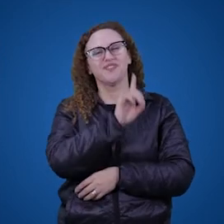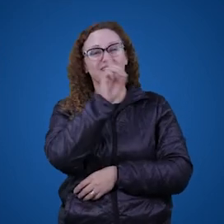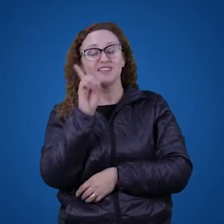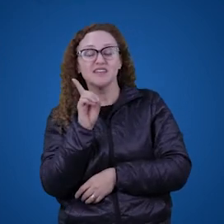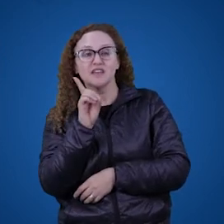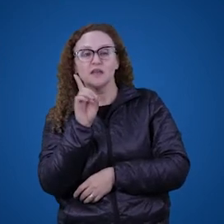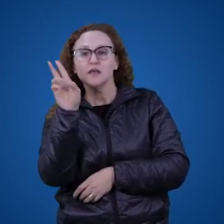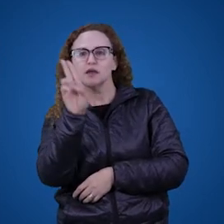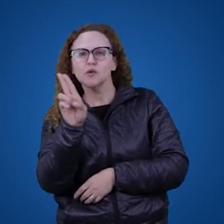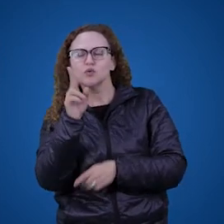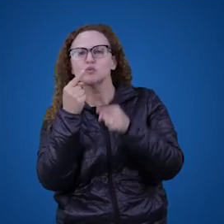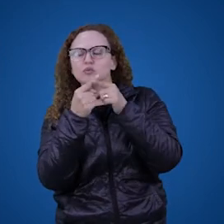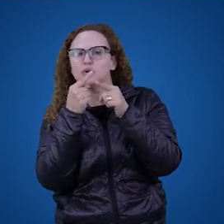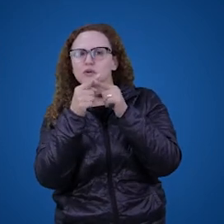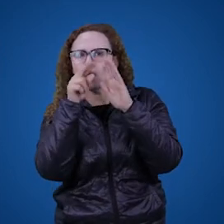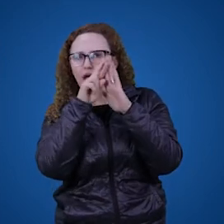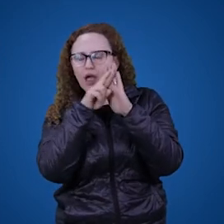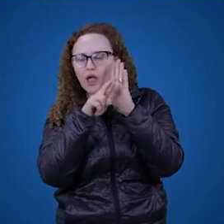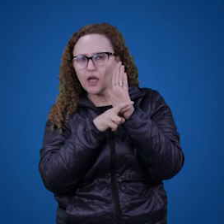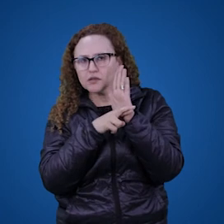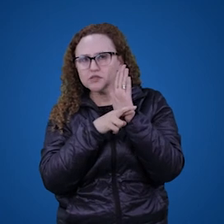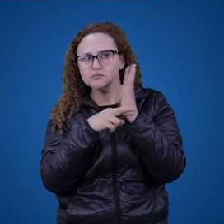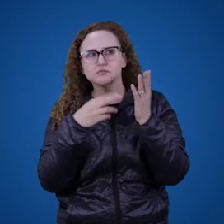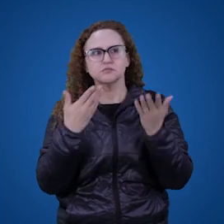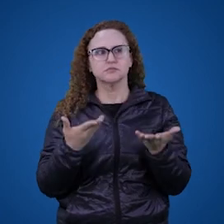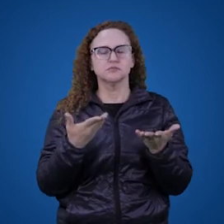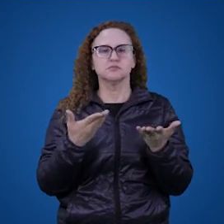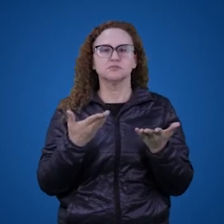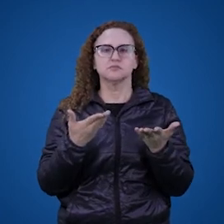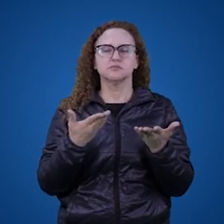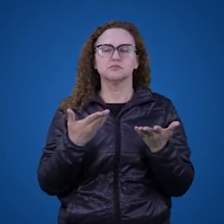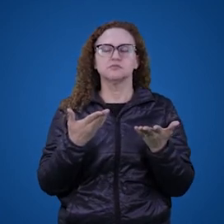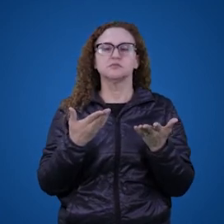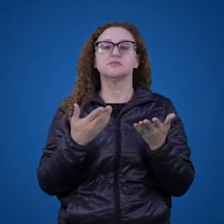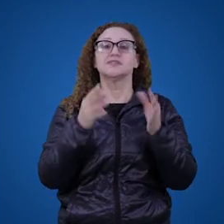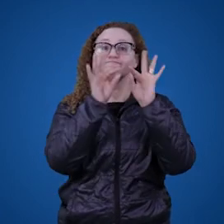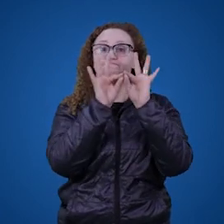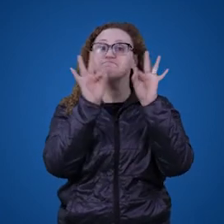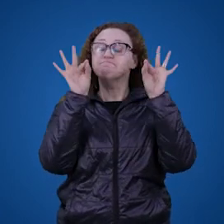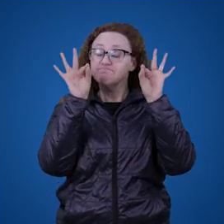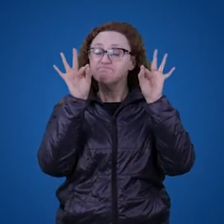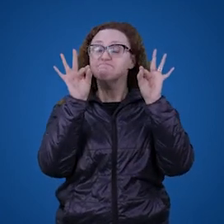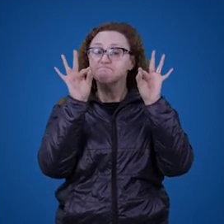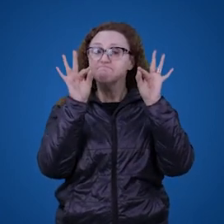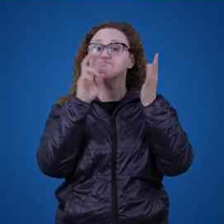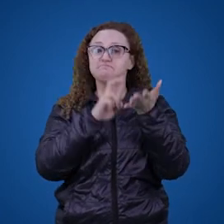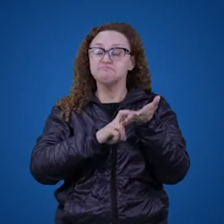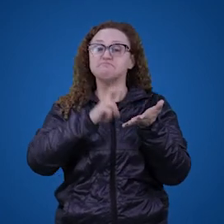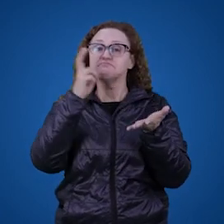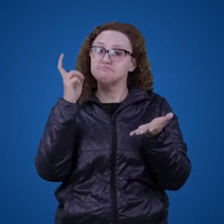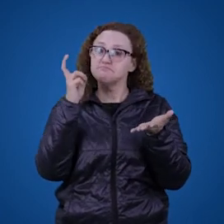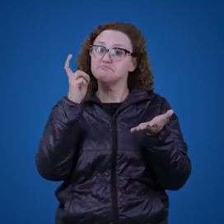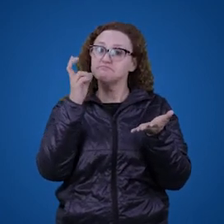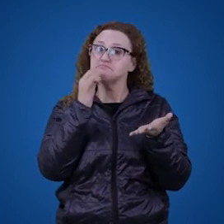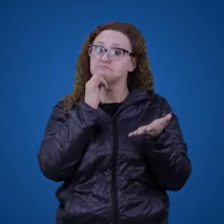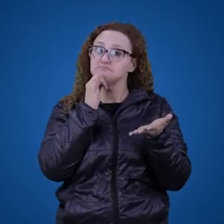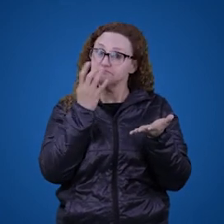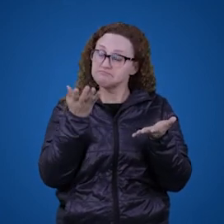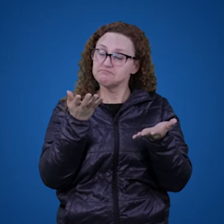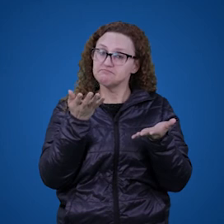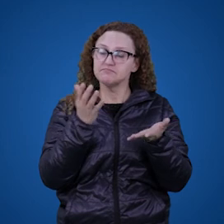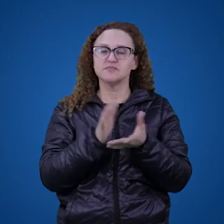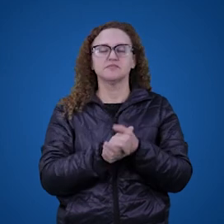uso bom dia por causa de uma regra convencional nossa, que é dizer esta expressão, né? Pela manhã, por exemplo,